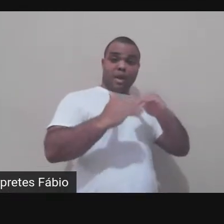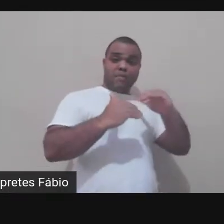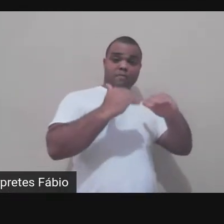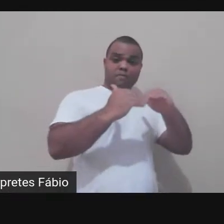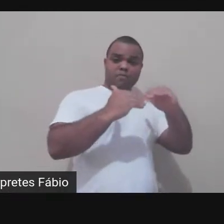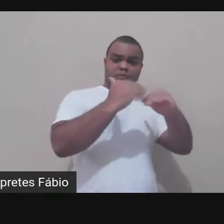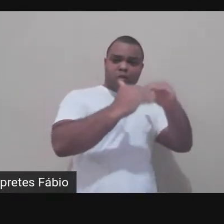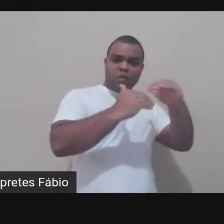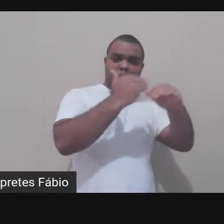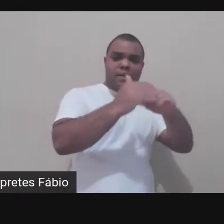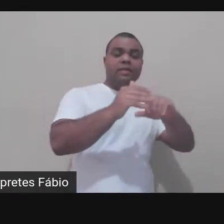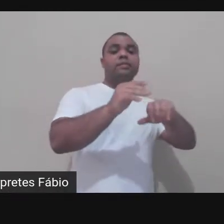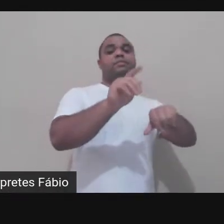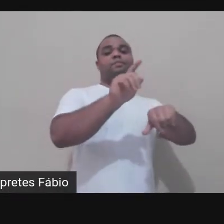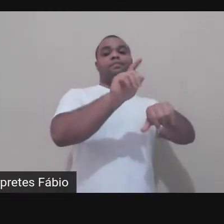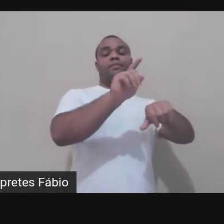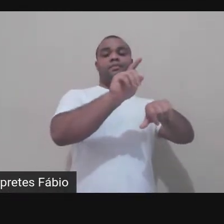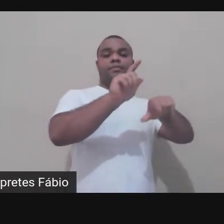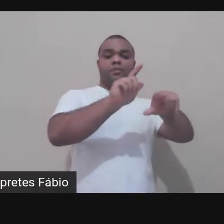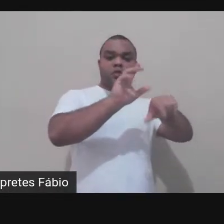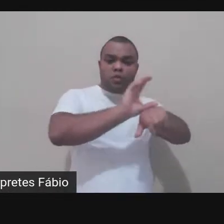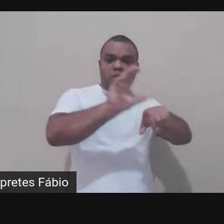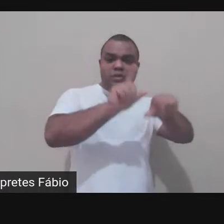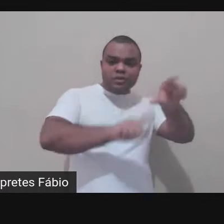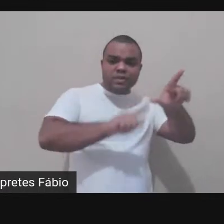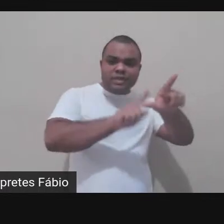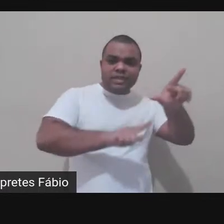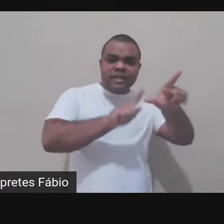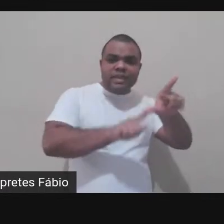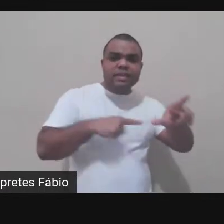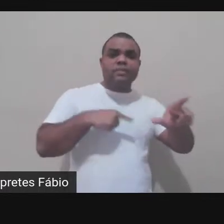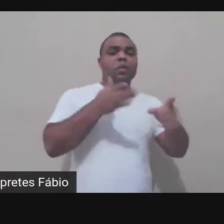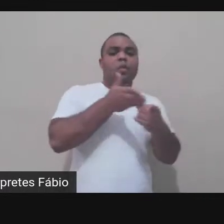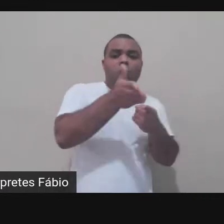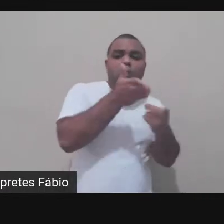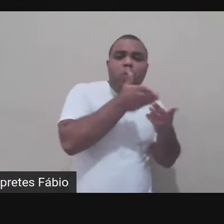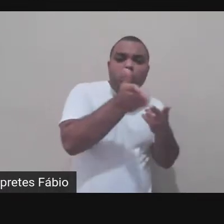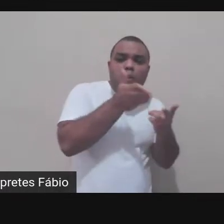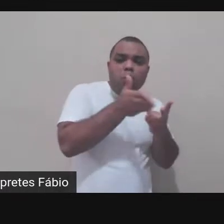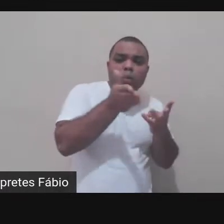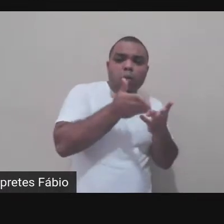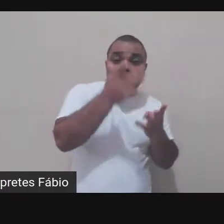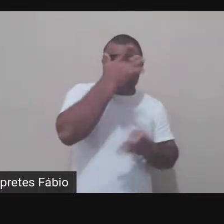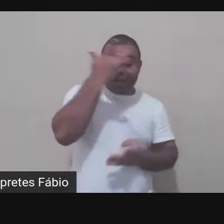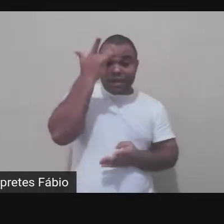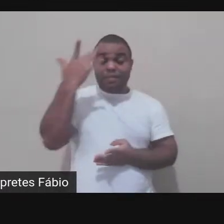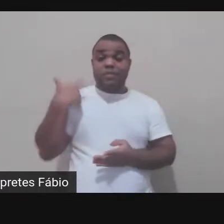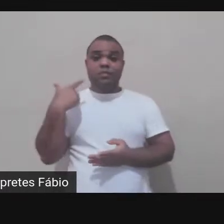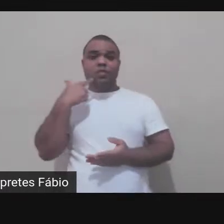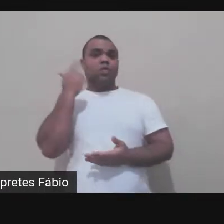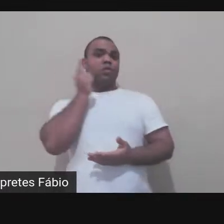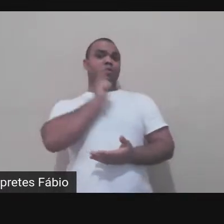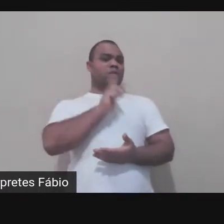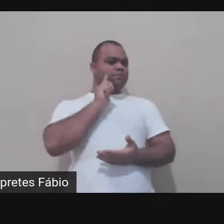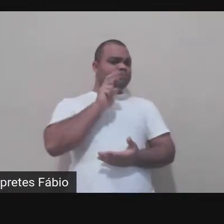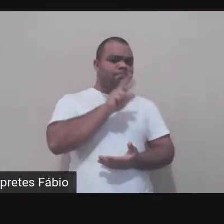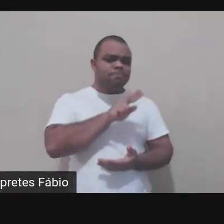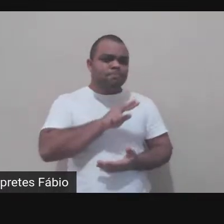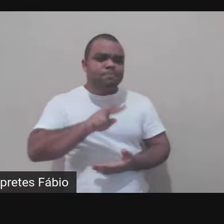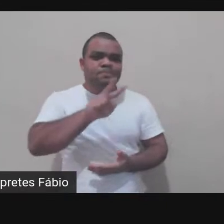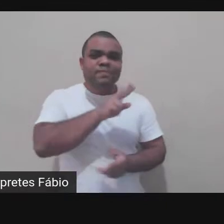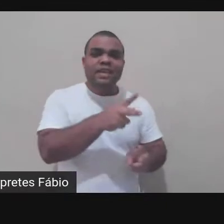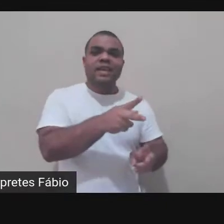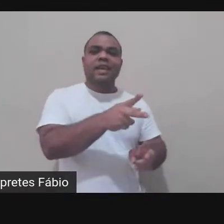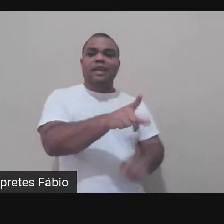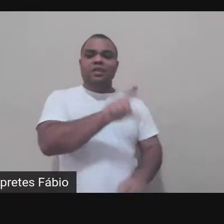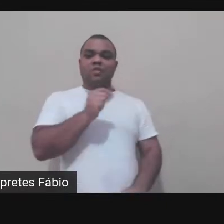encontrar um lugar para você. Eu comecei minha graduação em 2010 e a minha escolha pelo curso de letras foi muito complicada, como vocês vão ver pelo